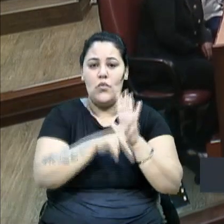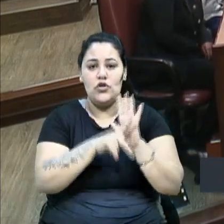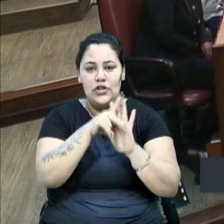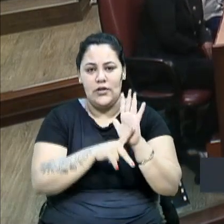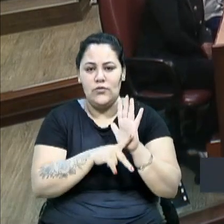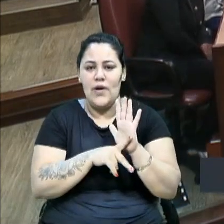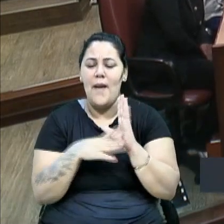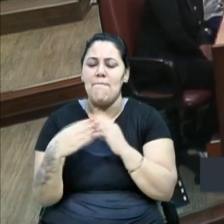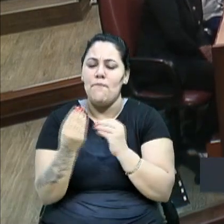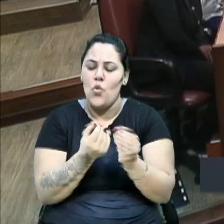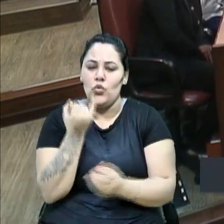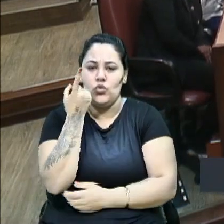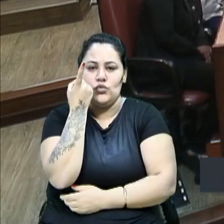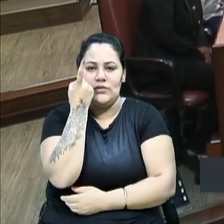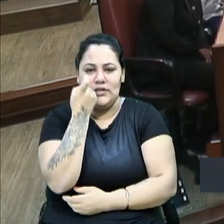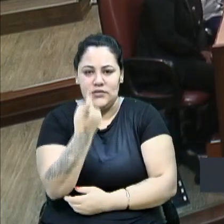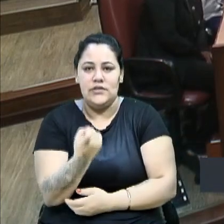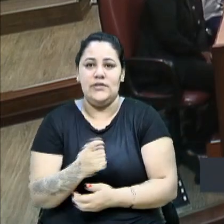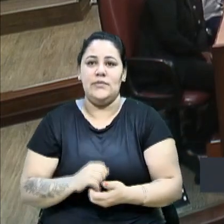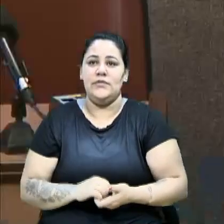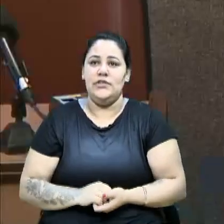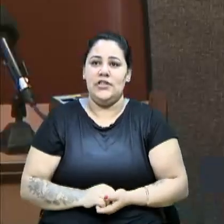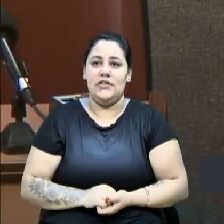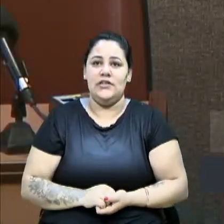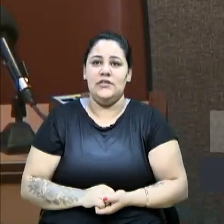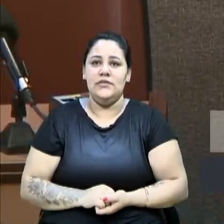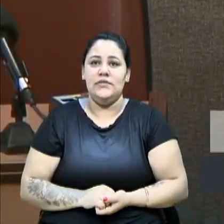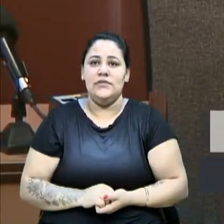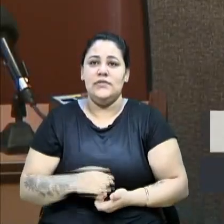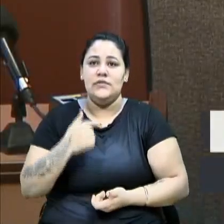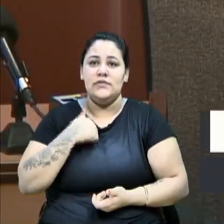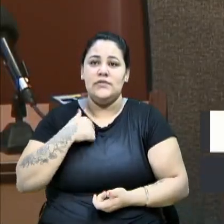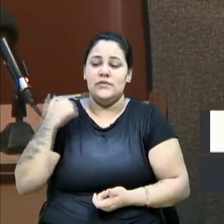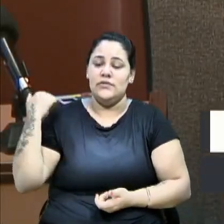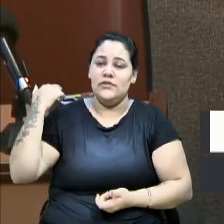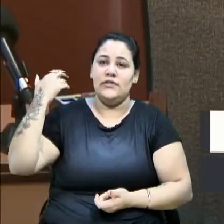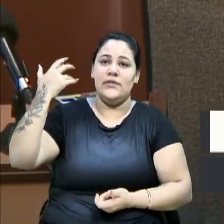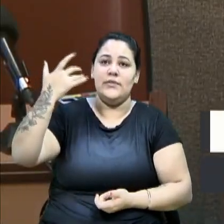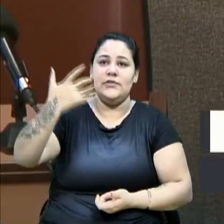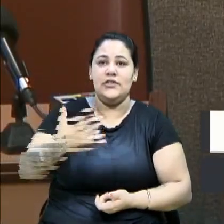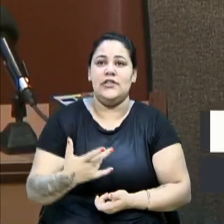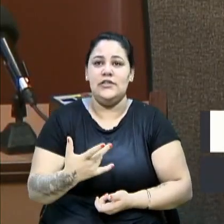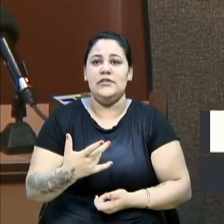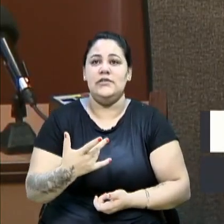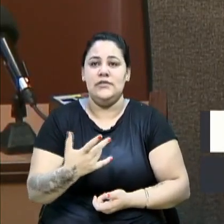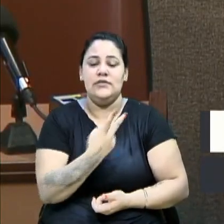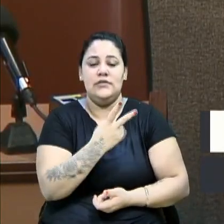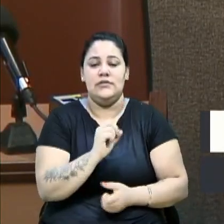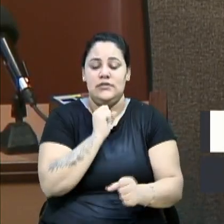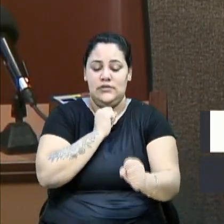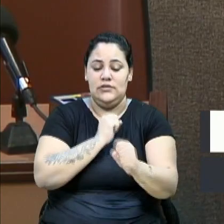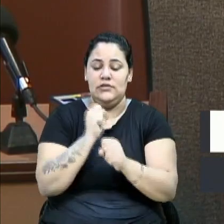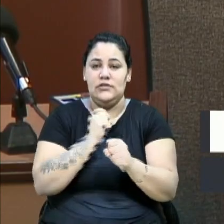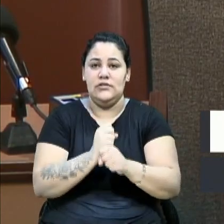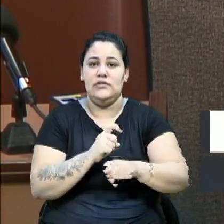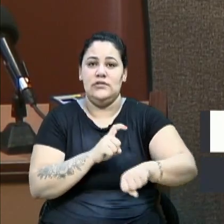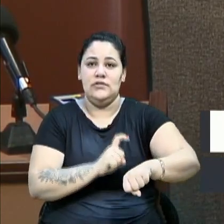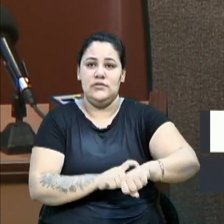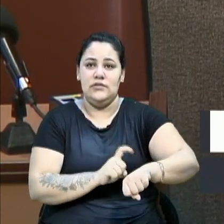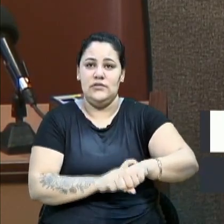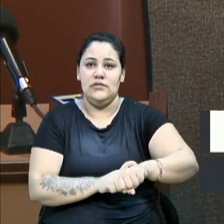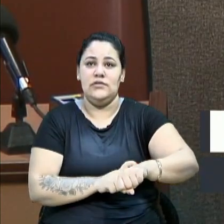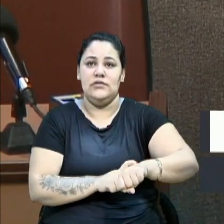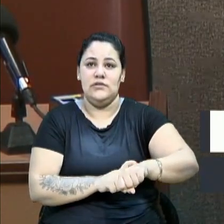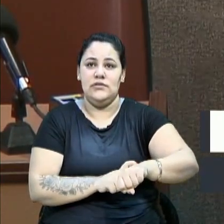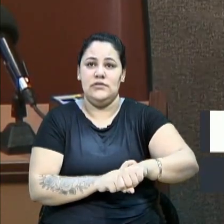mudanças no Fiesport. Quero trazer aqui a história, né? São 20 anos, desde o tempo do fundel, do antigo